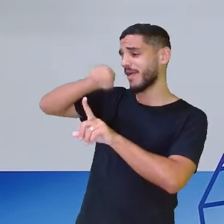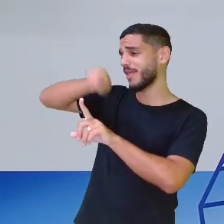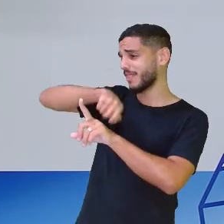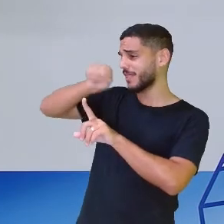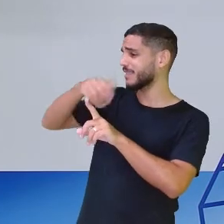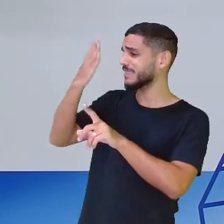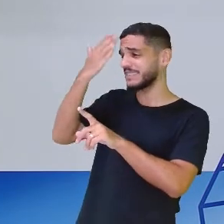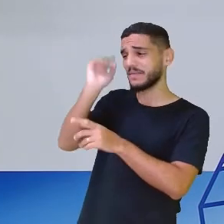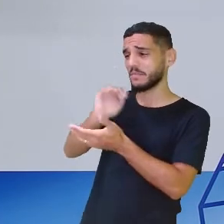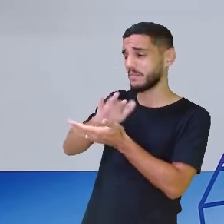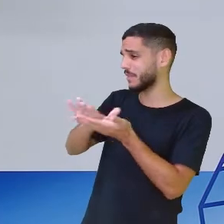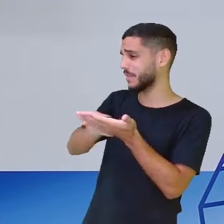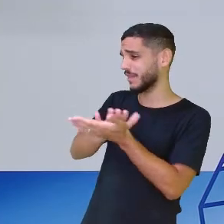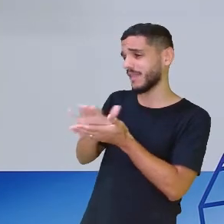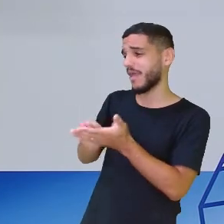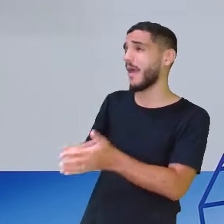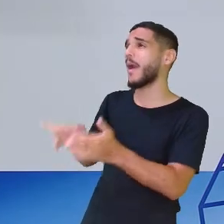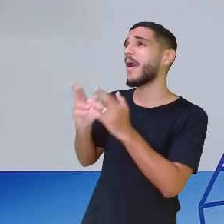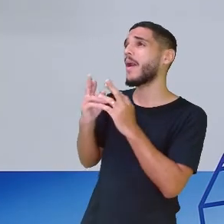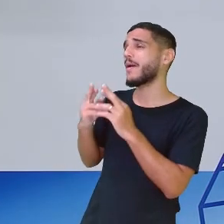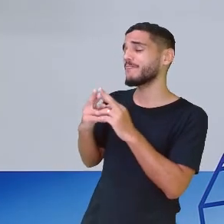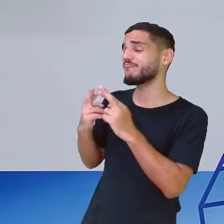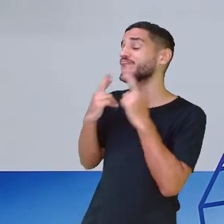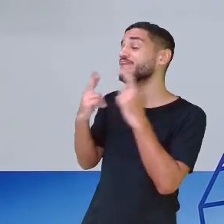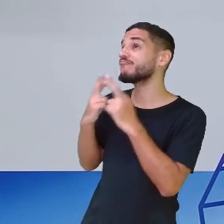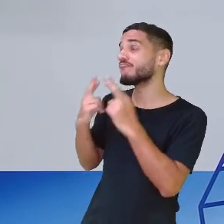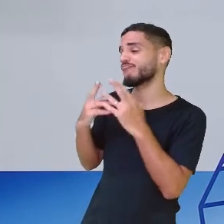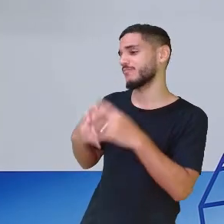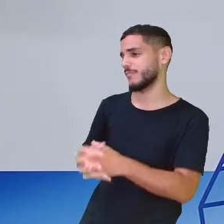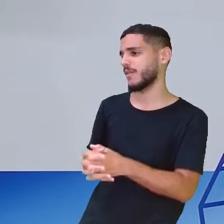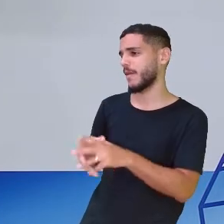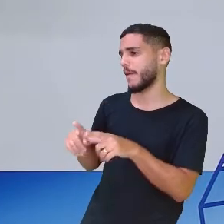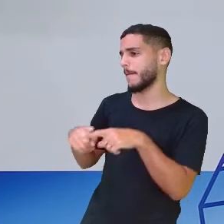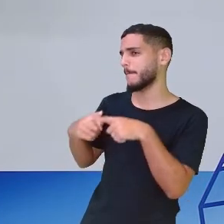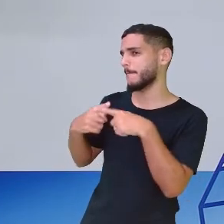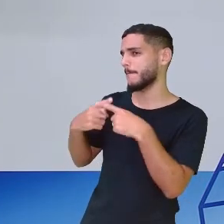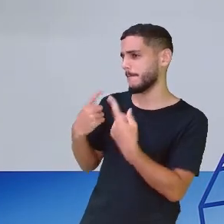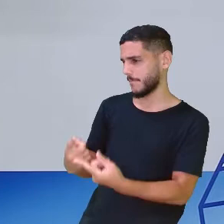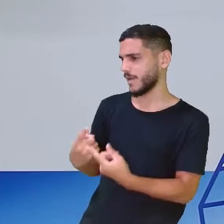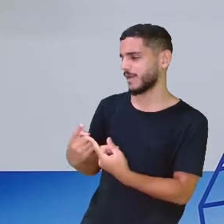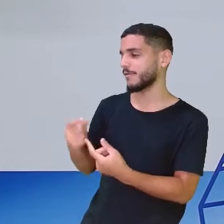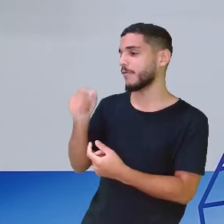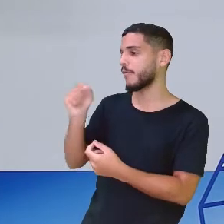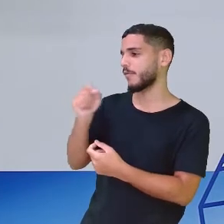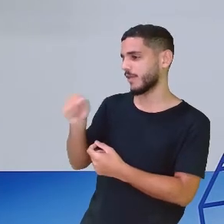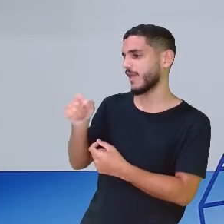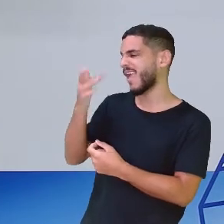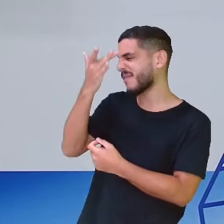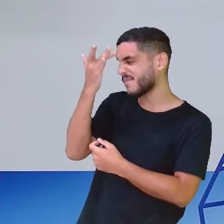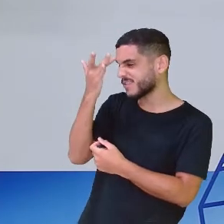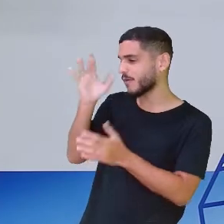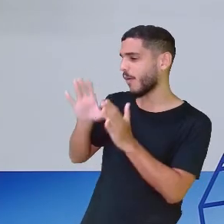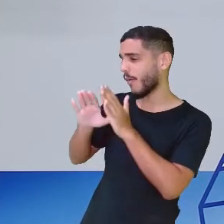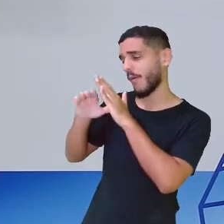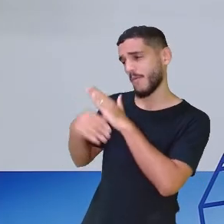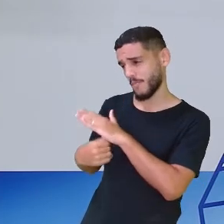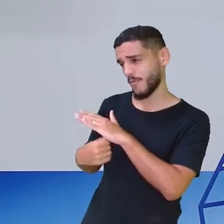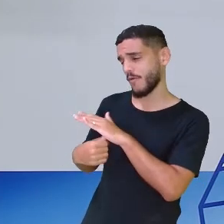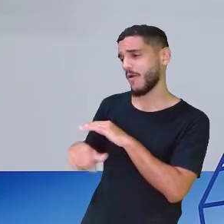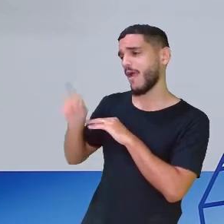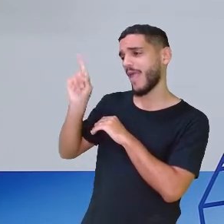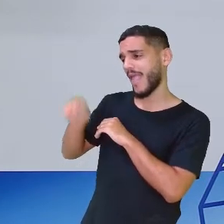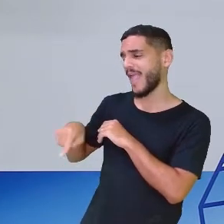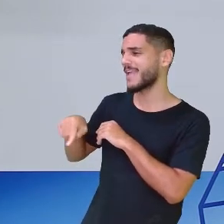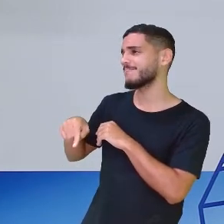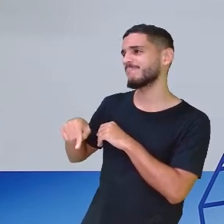sabia, juro. Mas o maroto que as levou deve ser